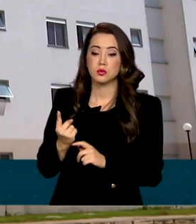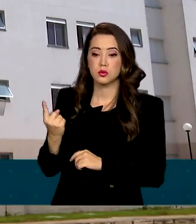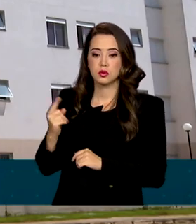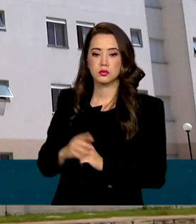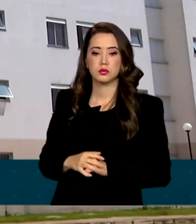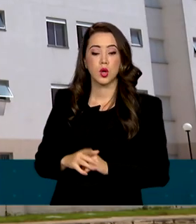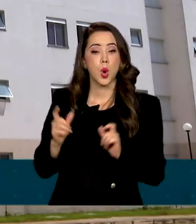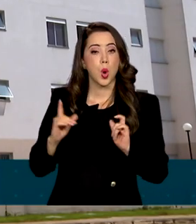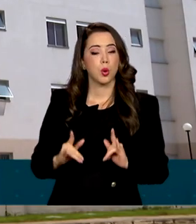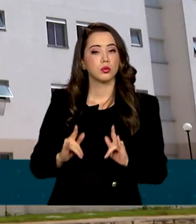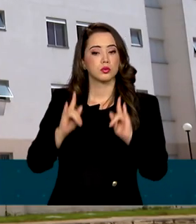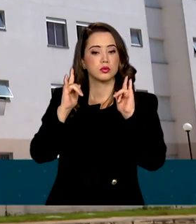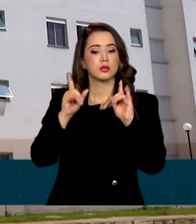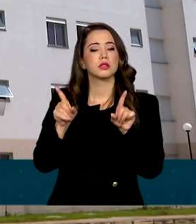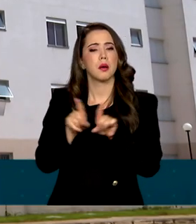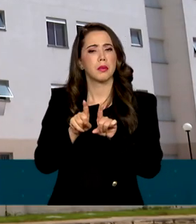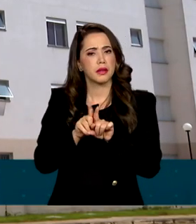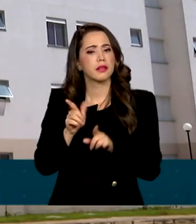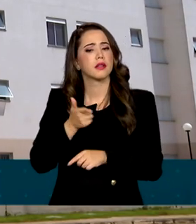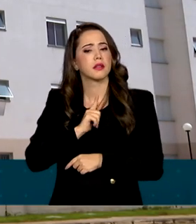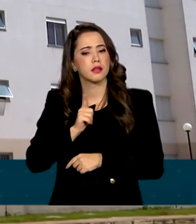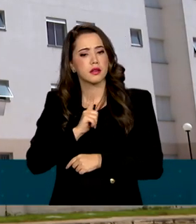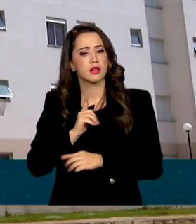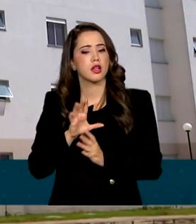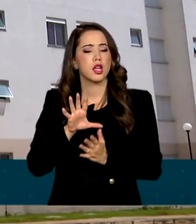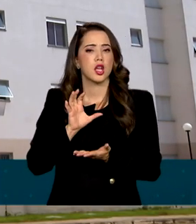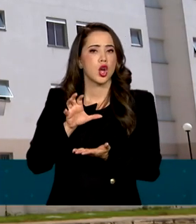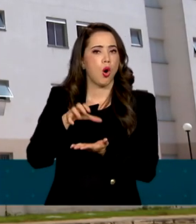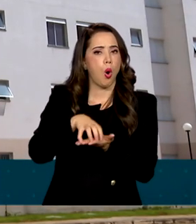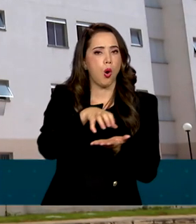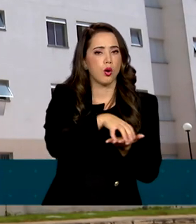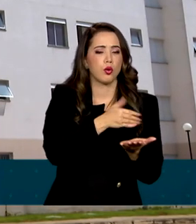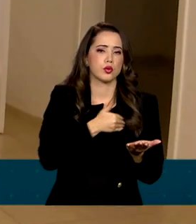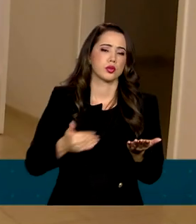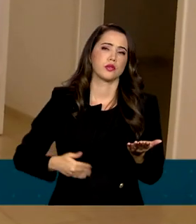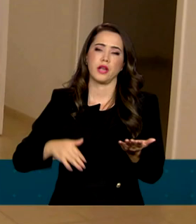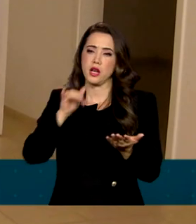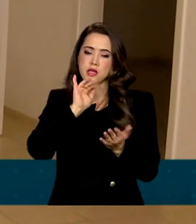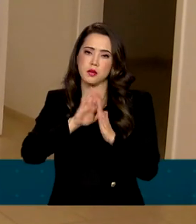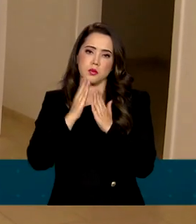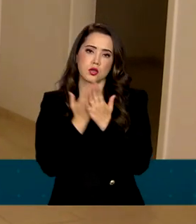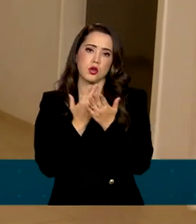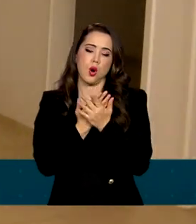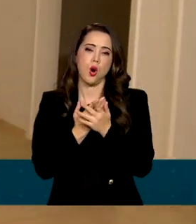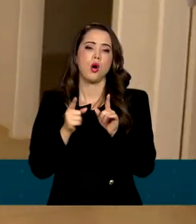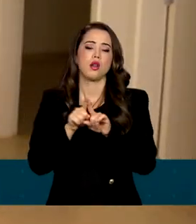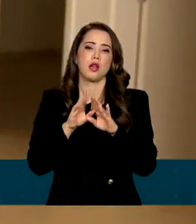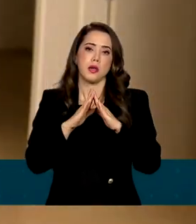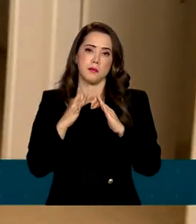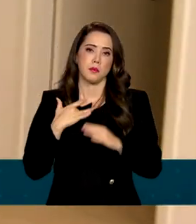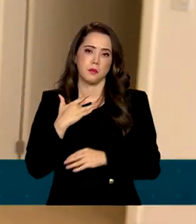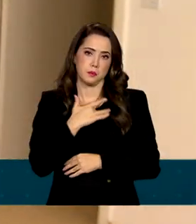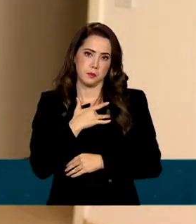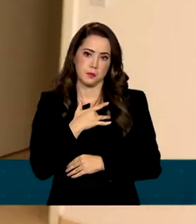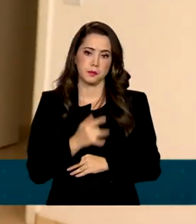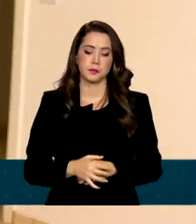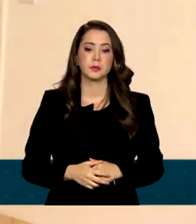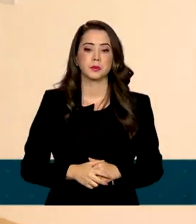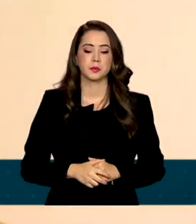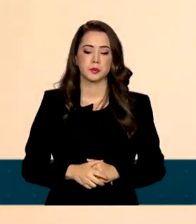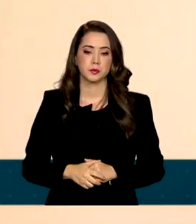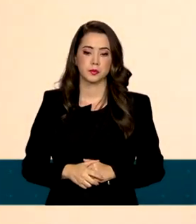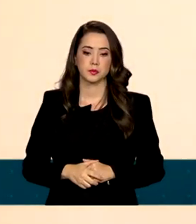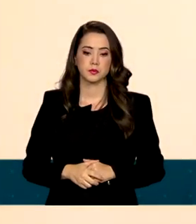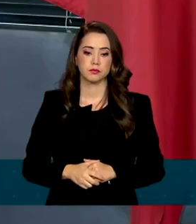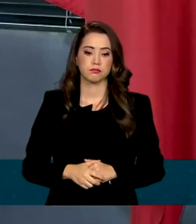O conjunto habitacional também vai contar com órgãos públicos, como escola e unidade de saúde. Nós fizemos uma coisa que